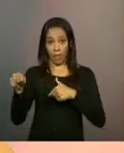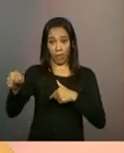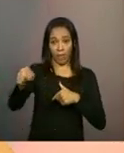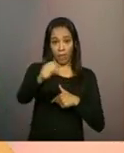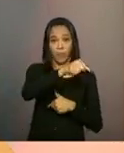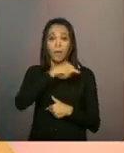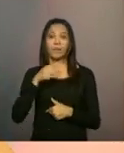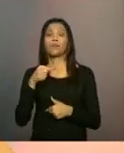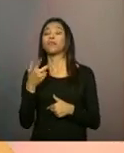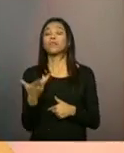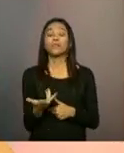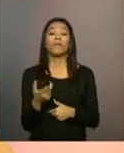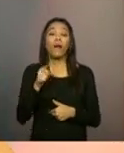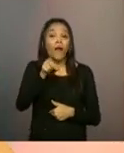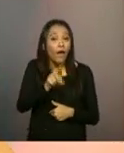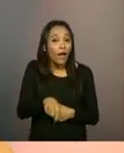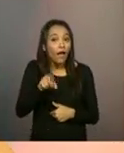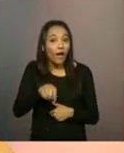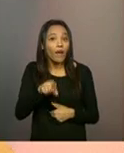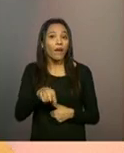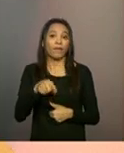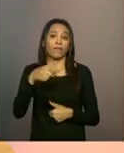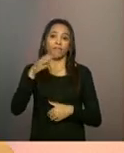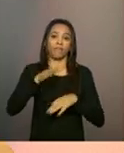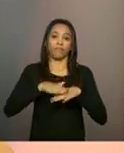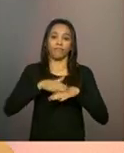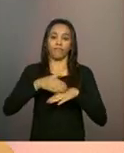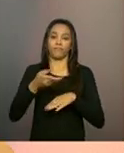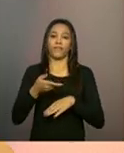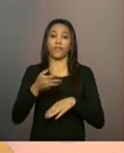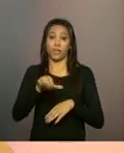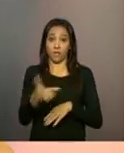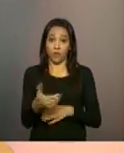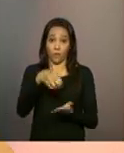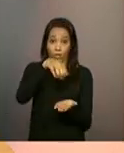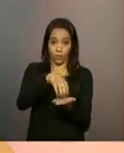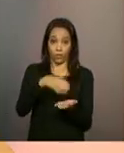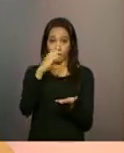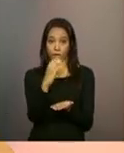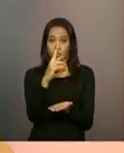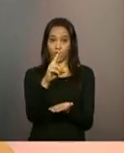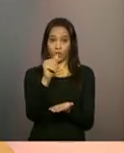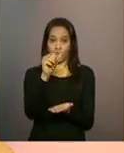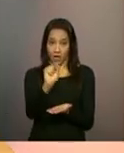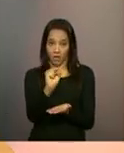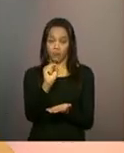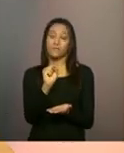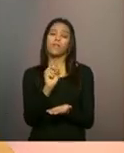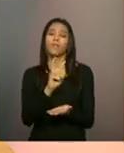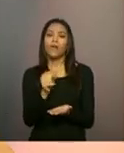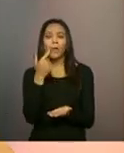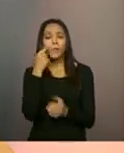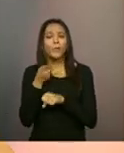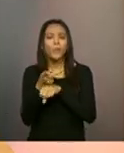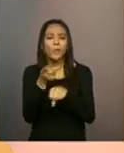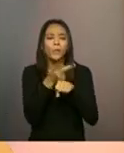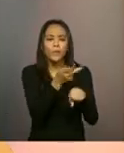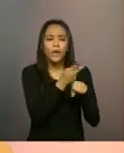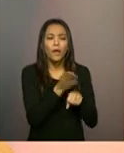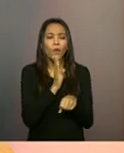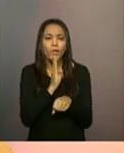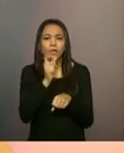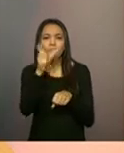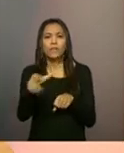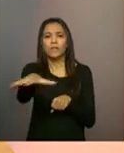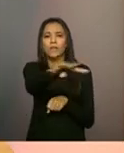-assistencial, isso é responsabilidade da gestão municipal. Então, o CRAS, ele vai procurar conhecer a sua rede e vai